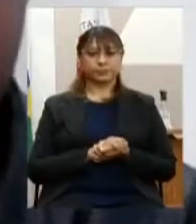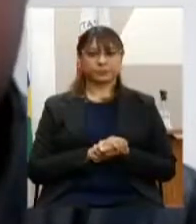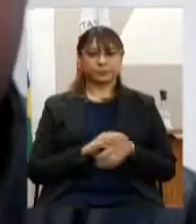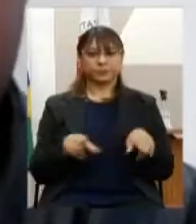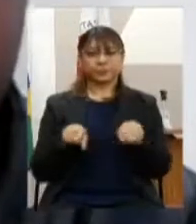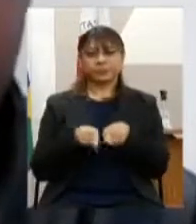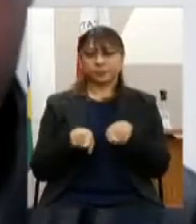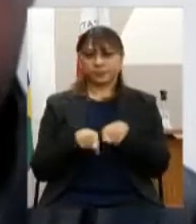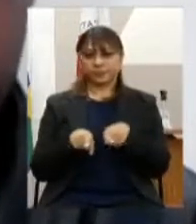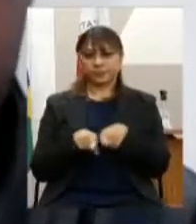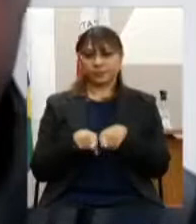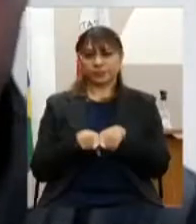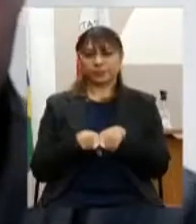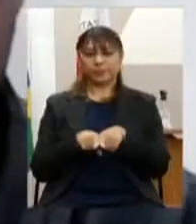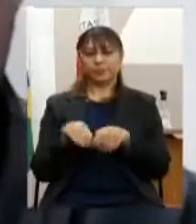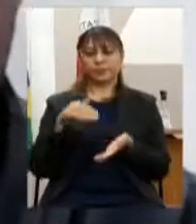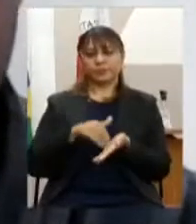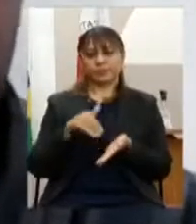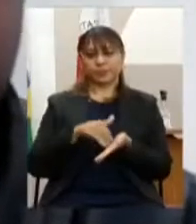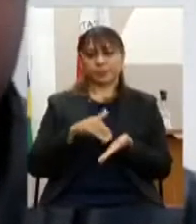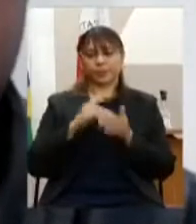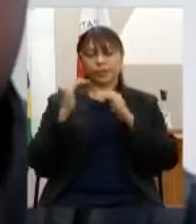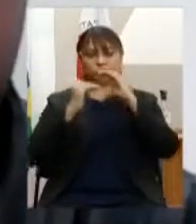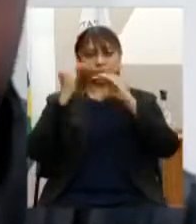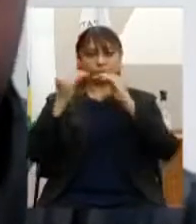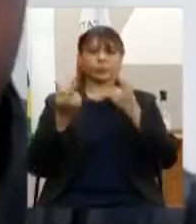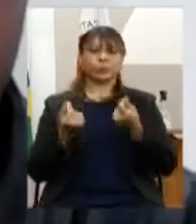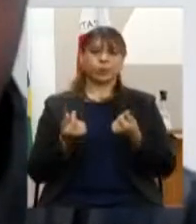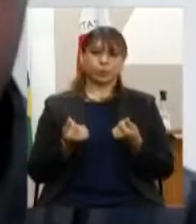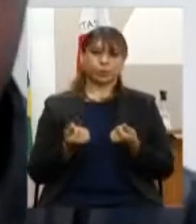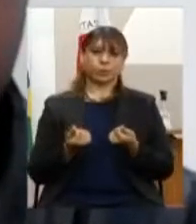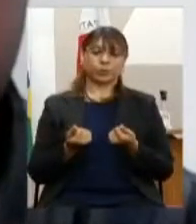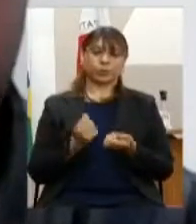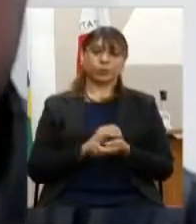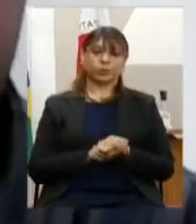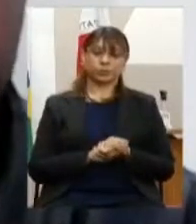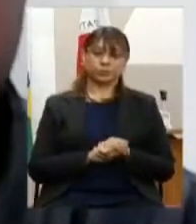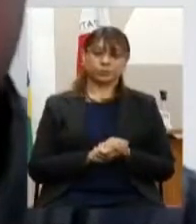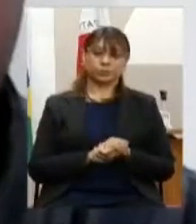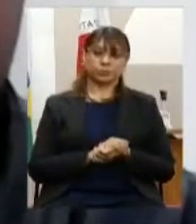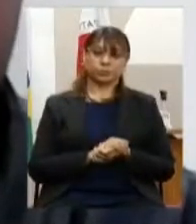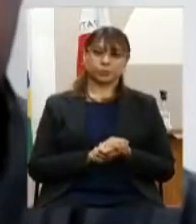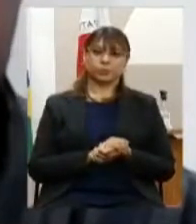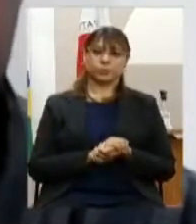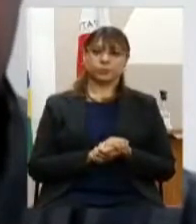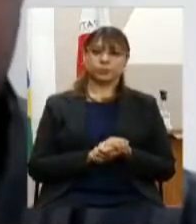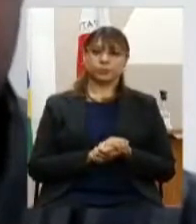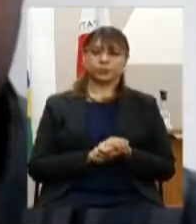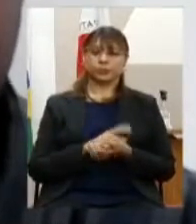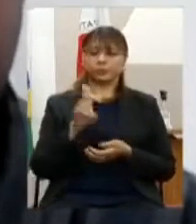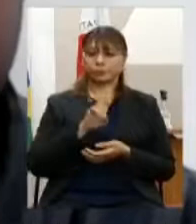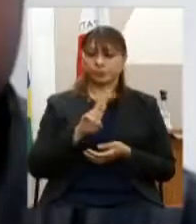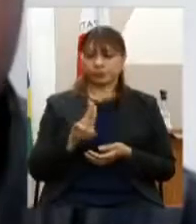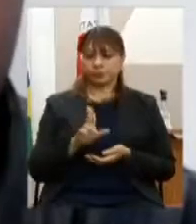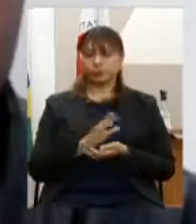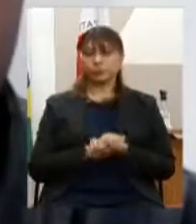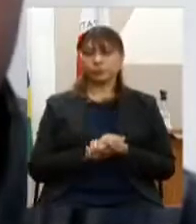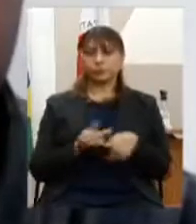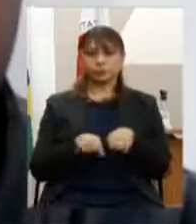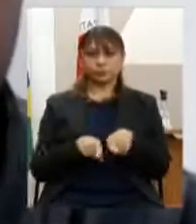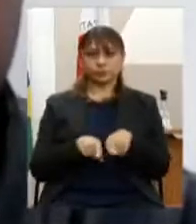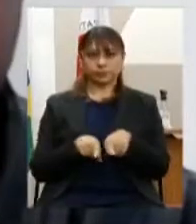Secretaria de Desenvolvimento Econômico, a SEDE, nome, aprimoramento da infraestrutura de transmissão.